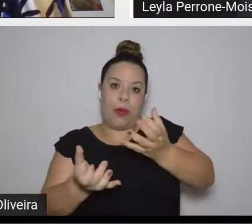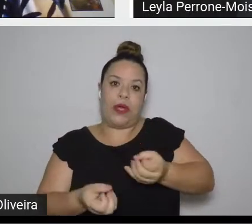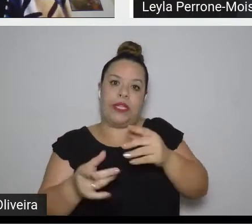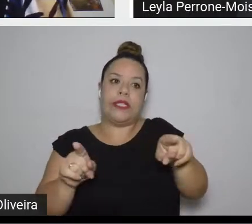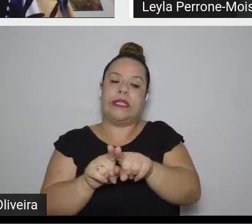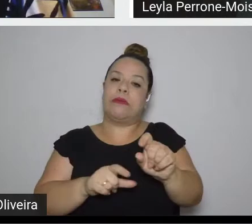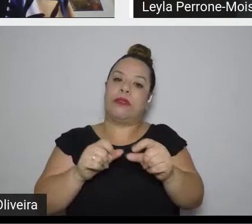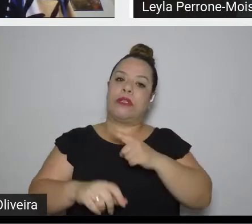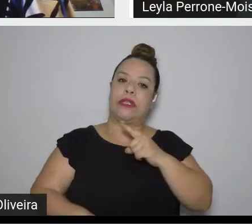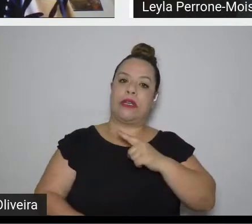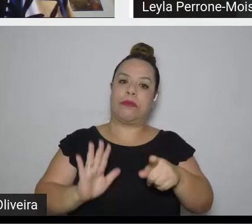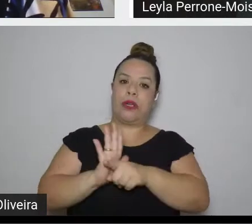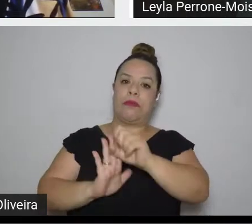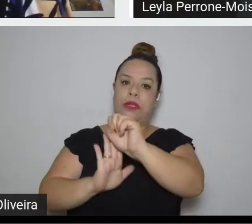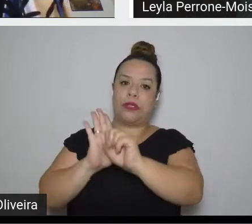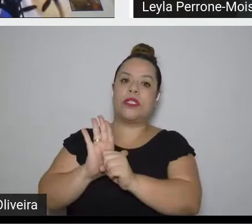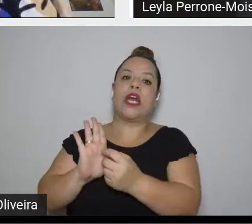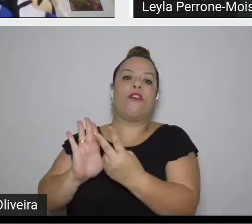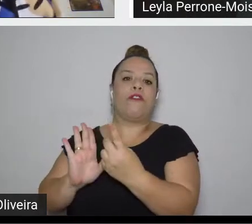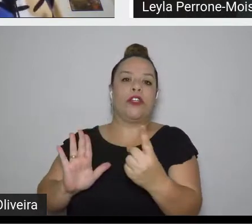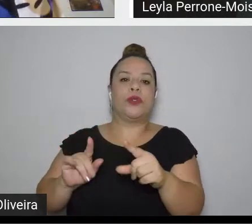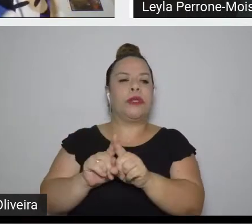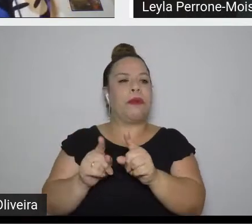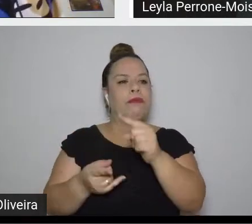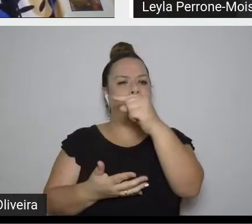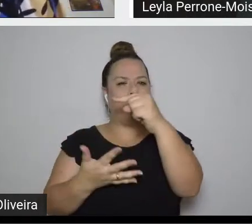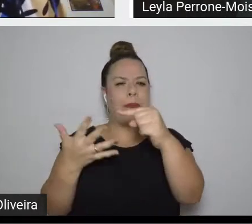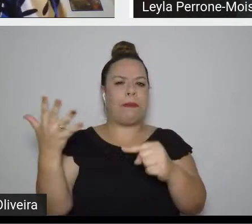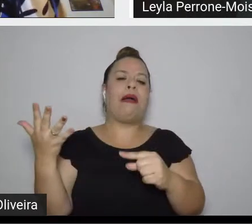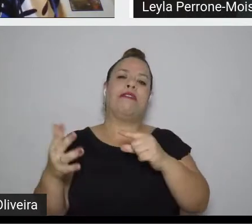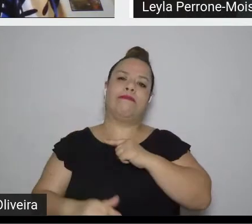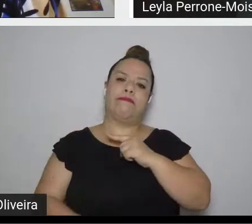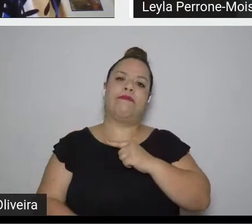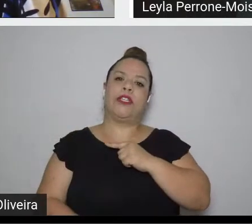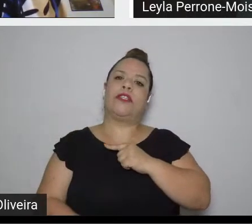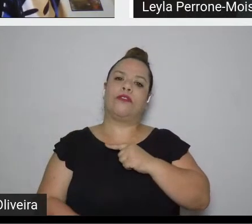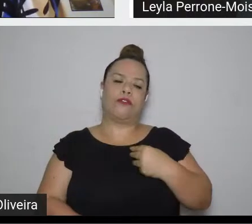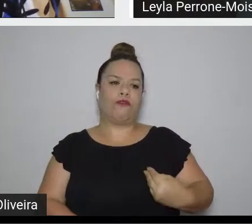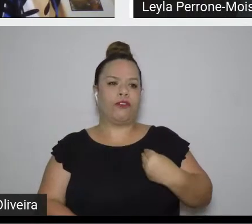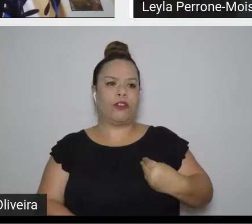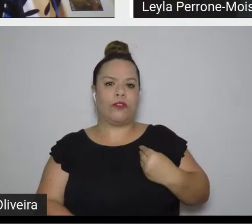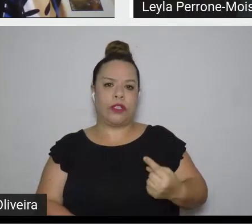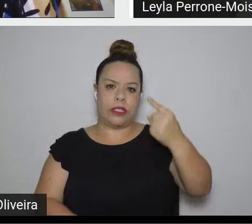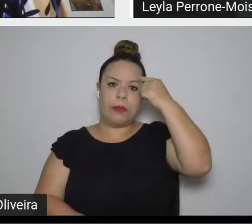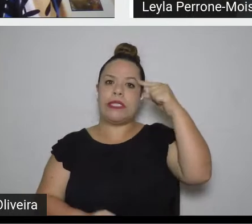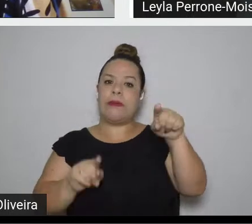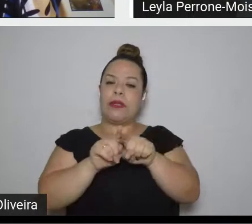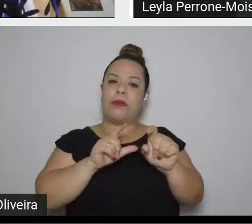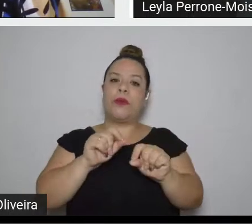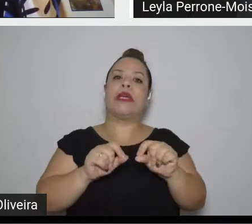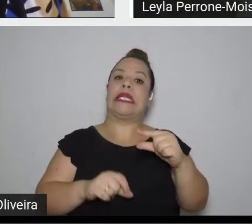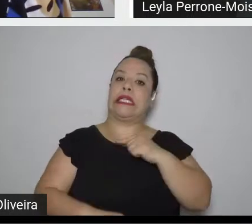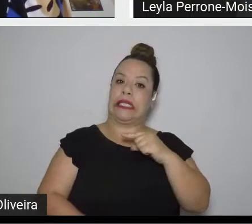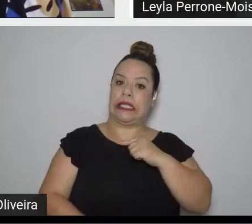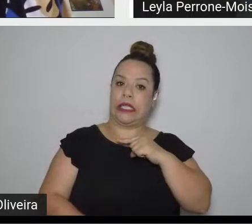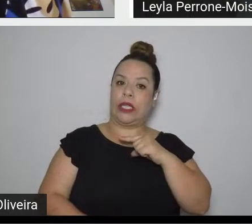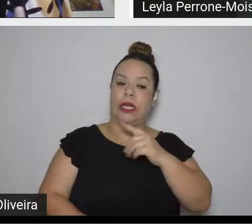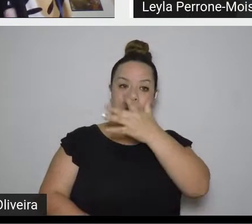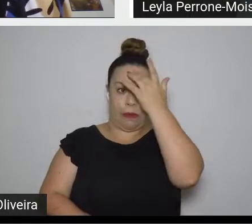XXI, entre outros, Convivos da Memória, que inclusive tem lá, para quem ainda não